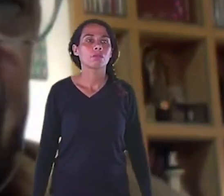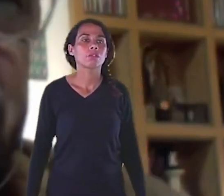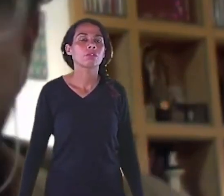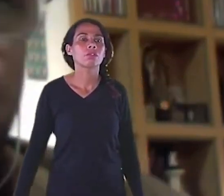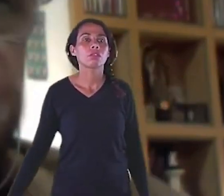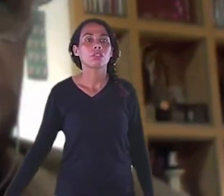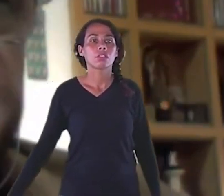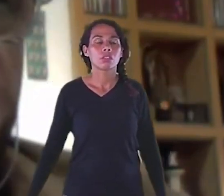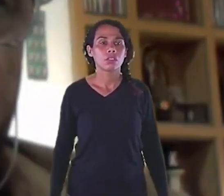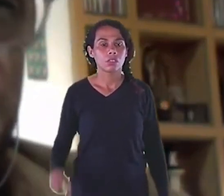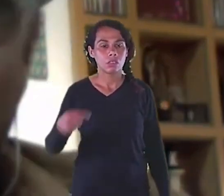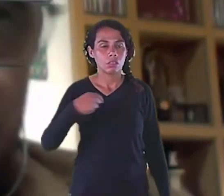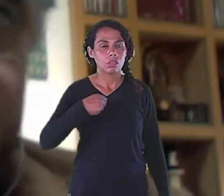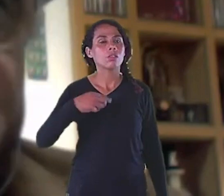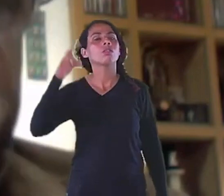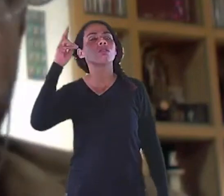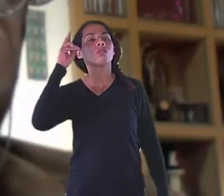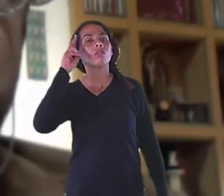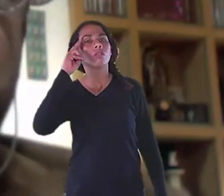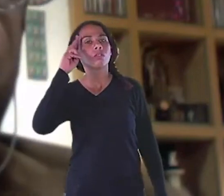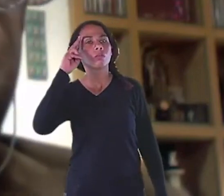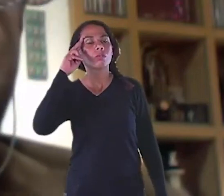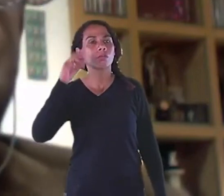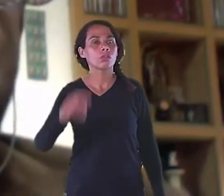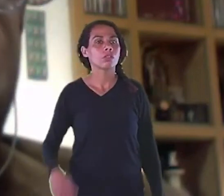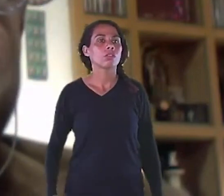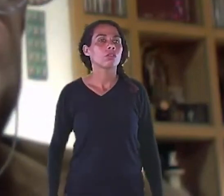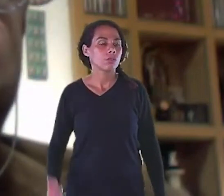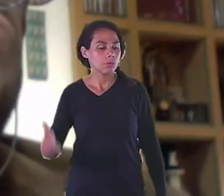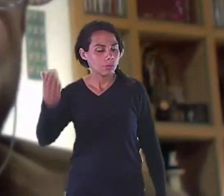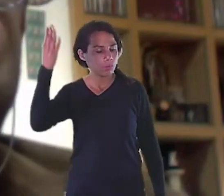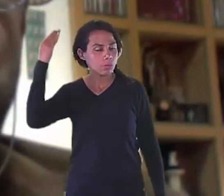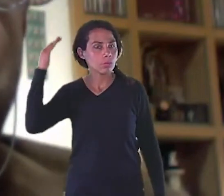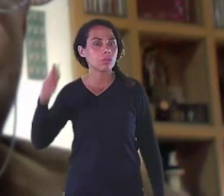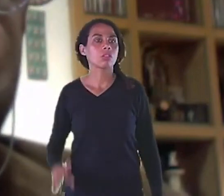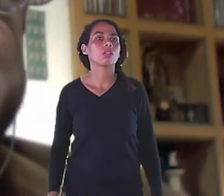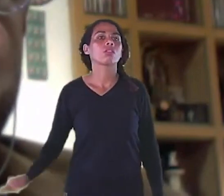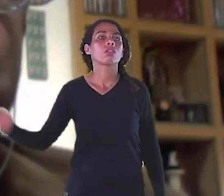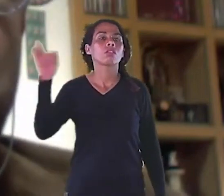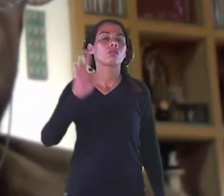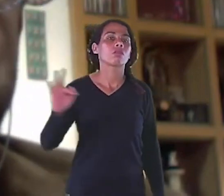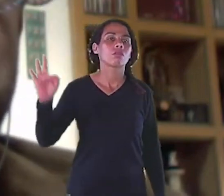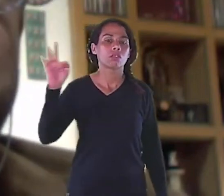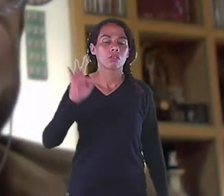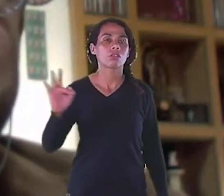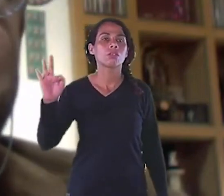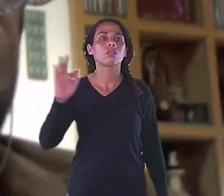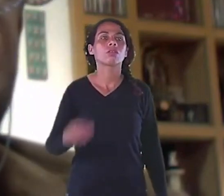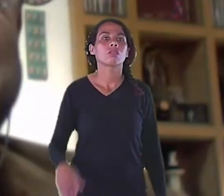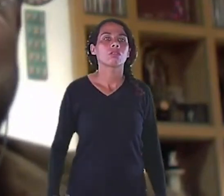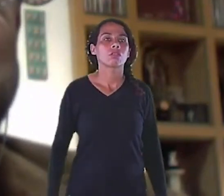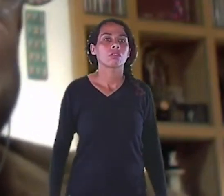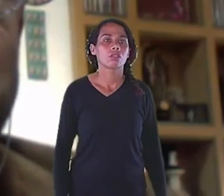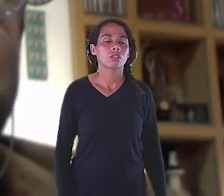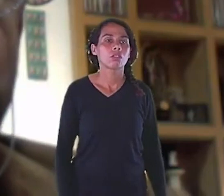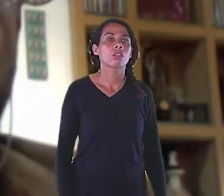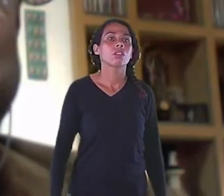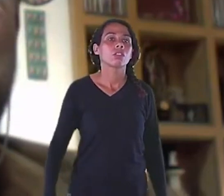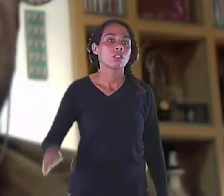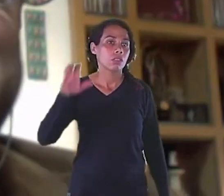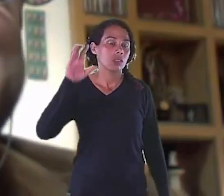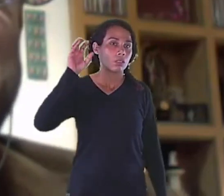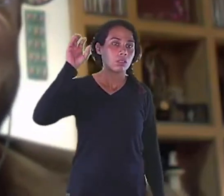lembrança Da universidade Isso não vou esquecer Nunca mais Foi quando As fundações Do interior Do interior de Minas Que eram seis